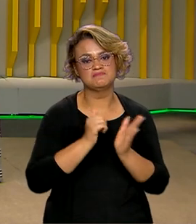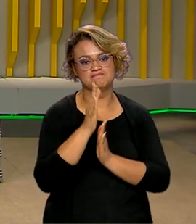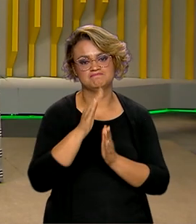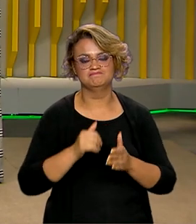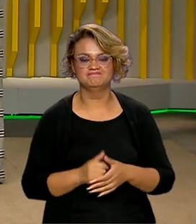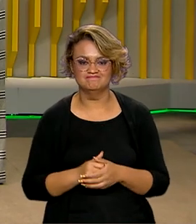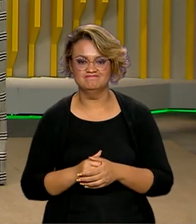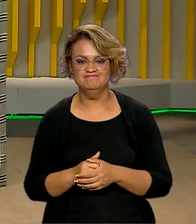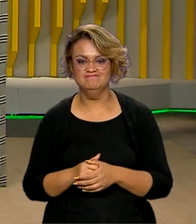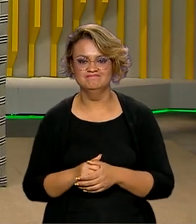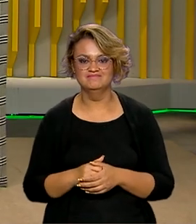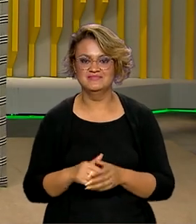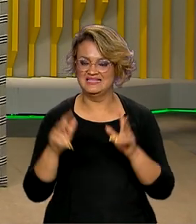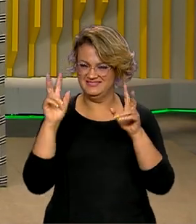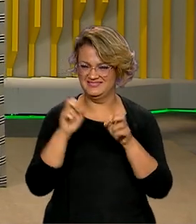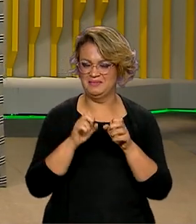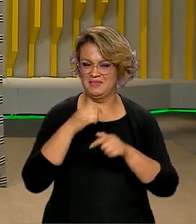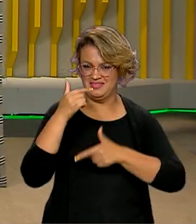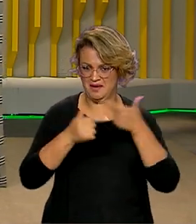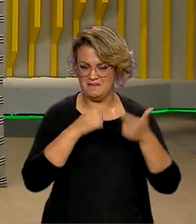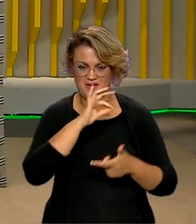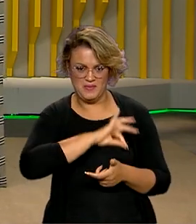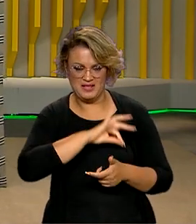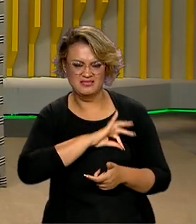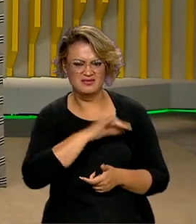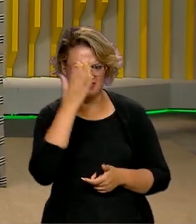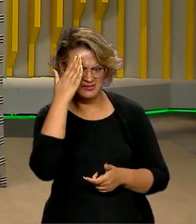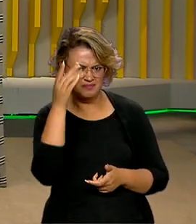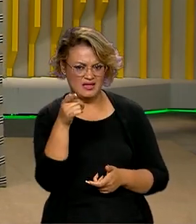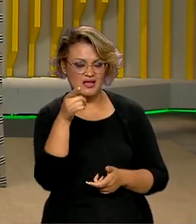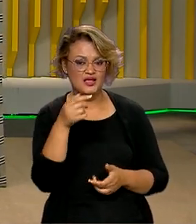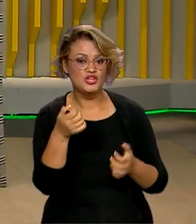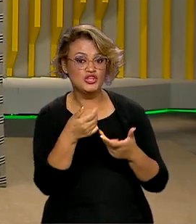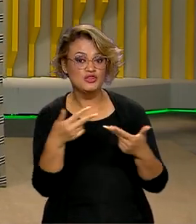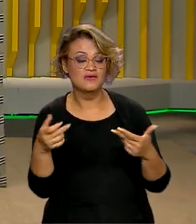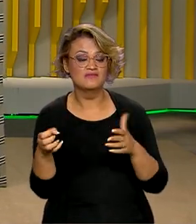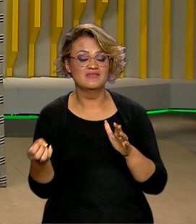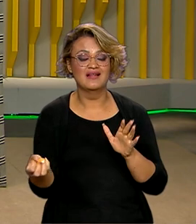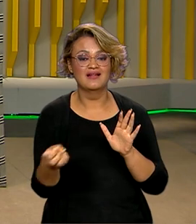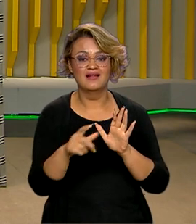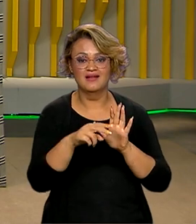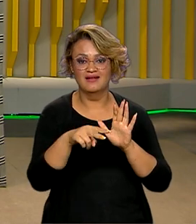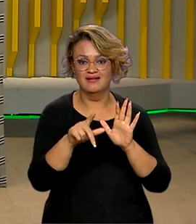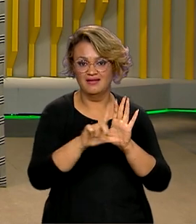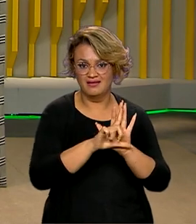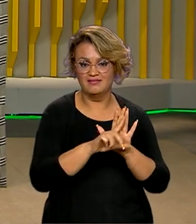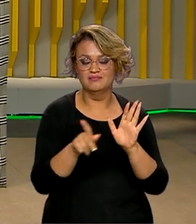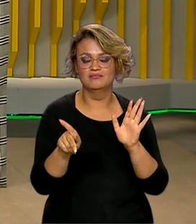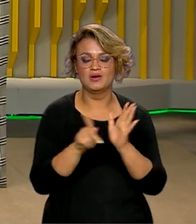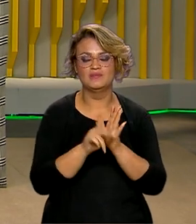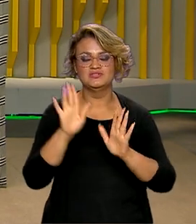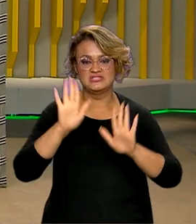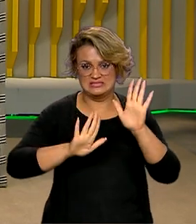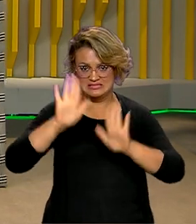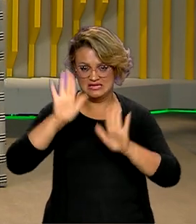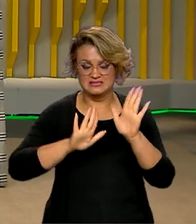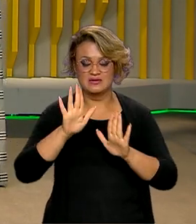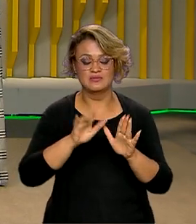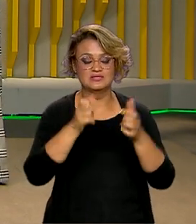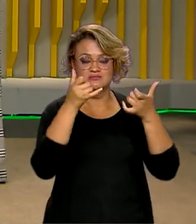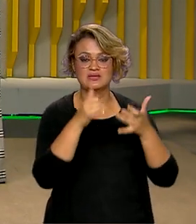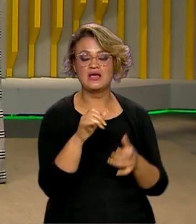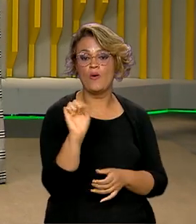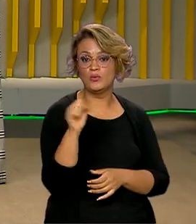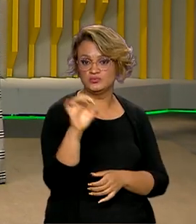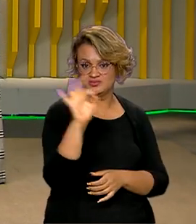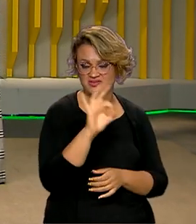Falando ainda de emprego e renda, você sabia que a nova lei de licitações determina que pelo menos 8% das